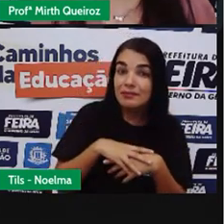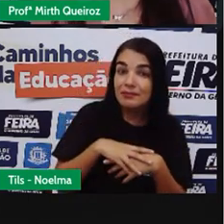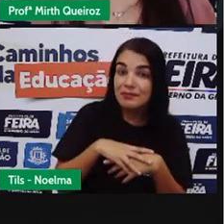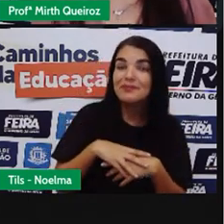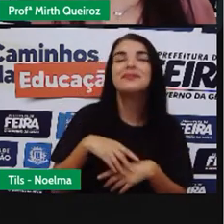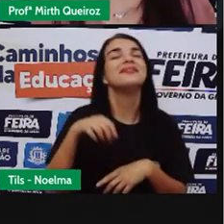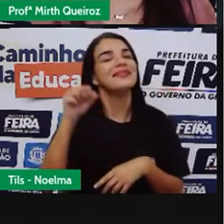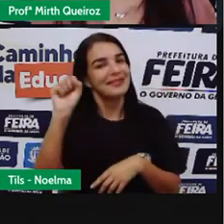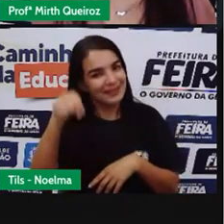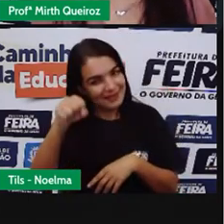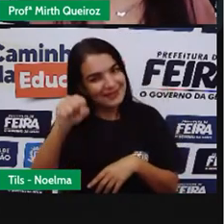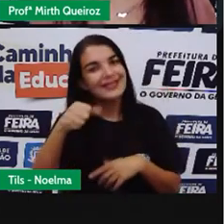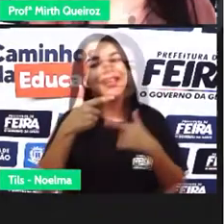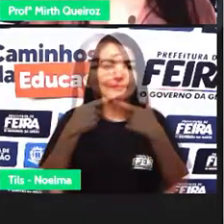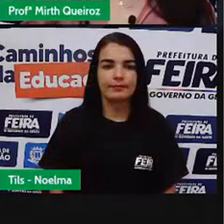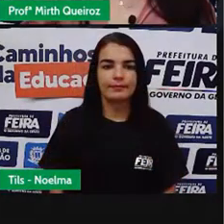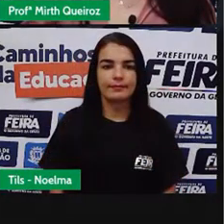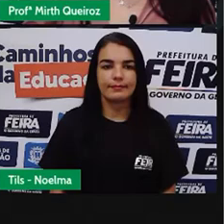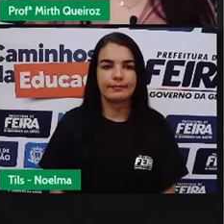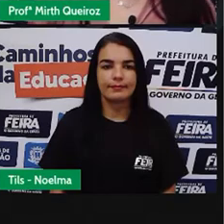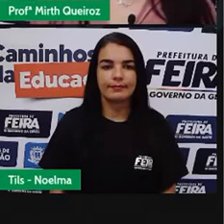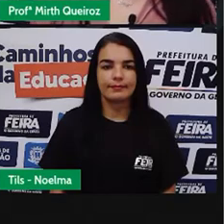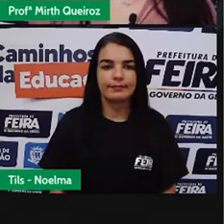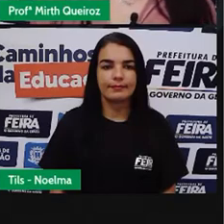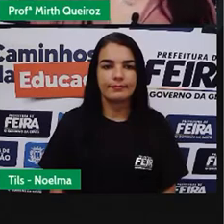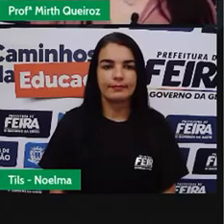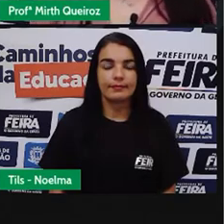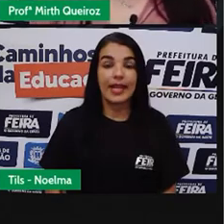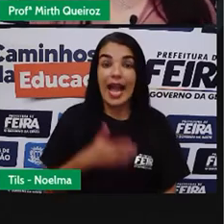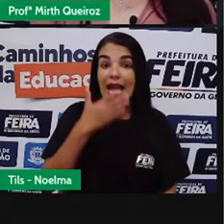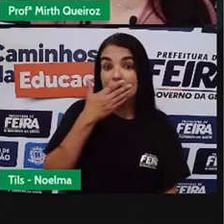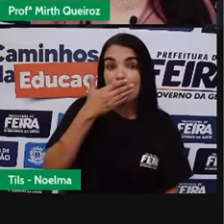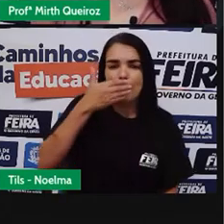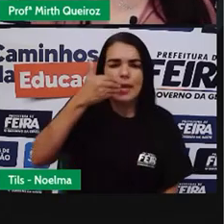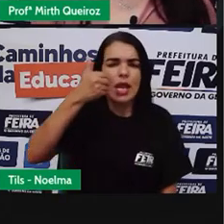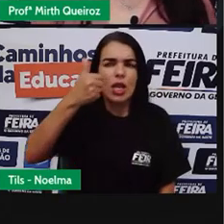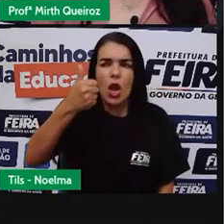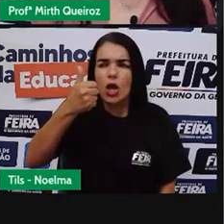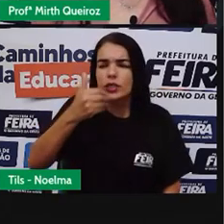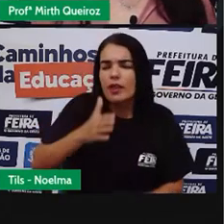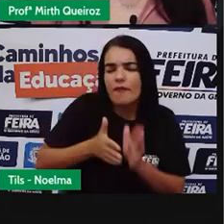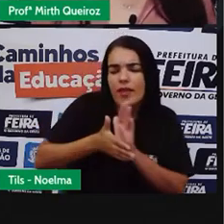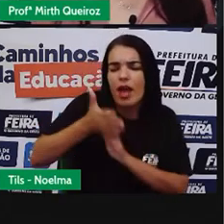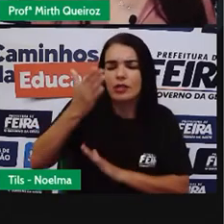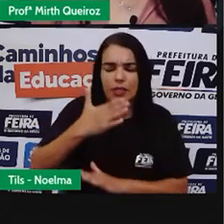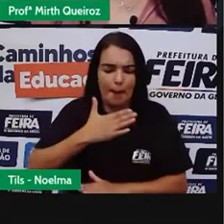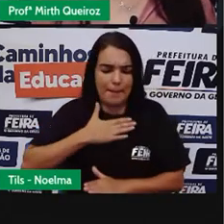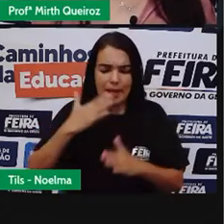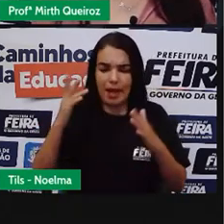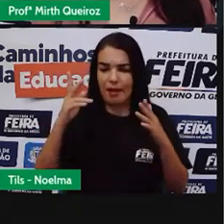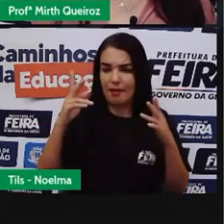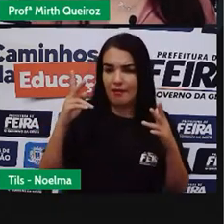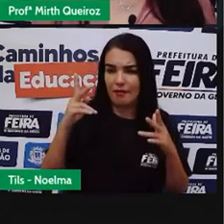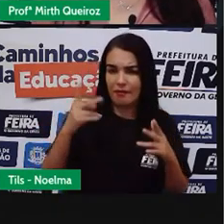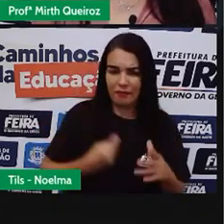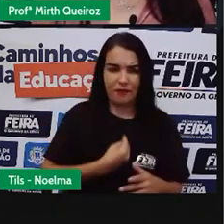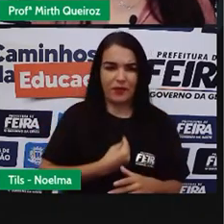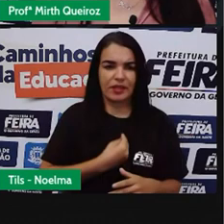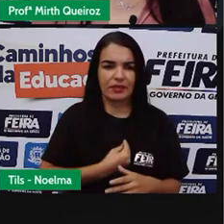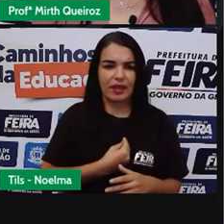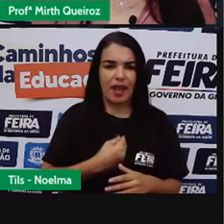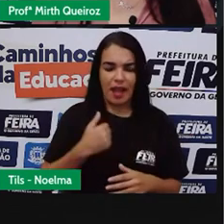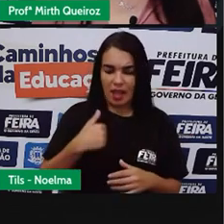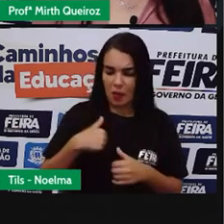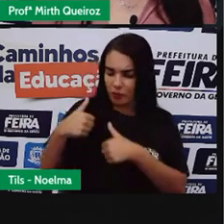Ele é engraçado, né? Porque... As melhores viagens da minha vida eu fiz sem sair de casa. E eu